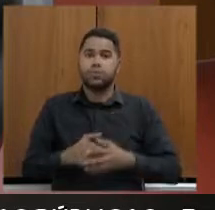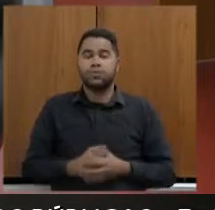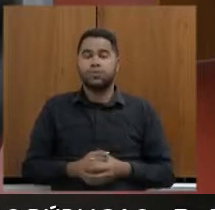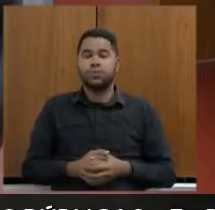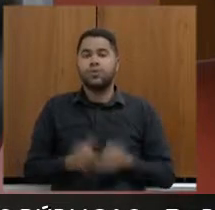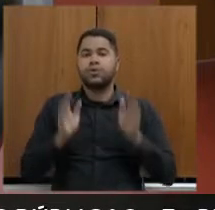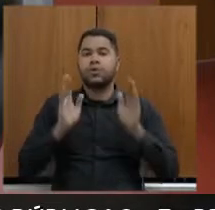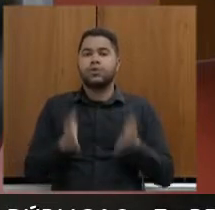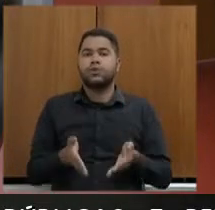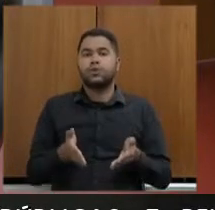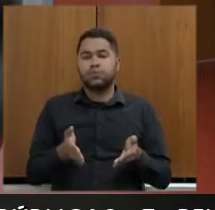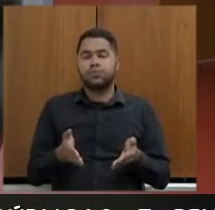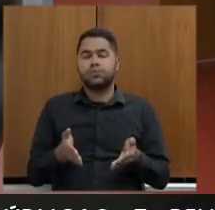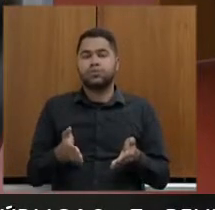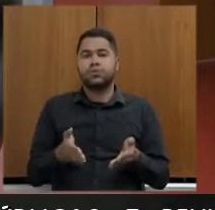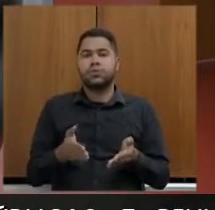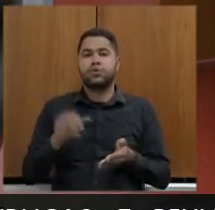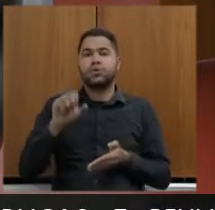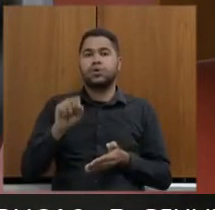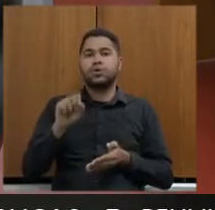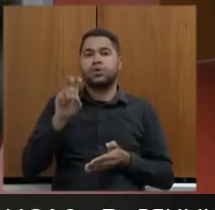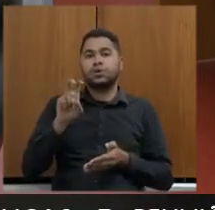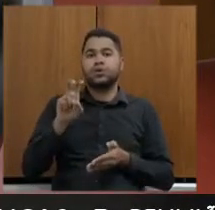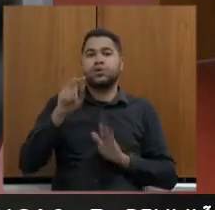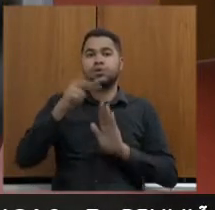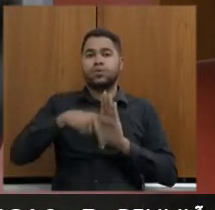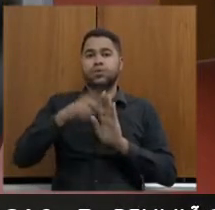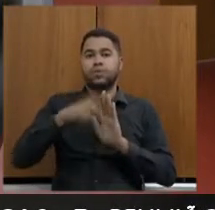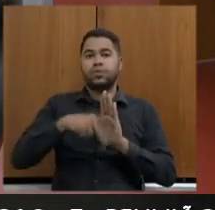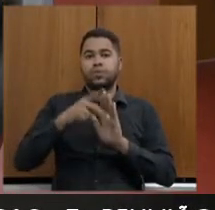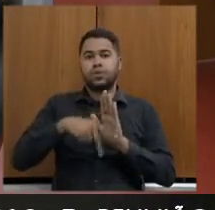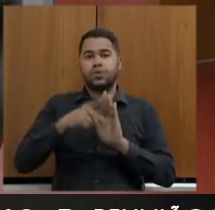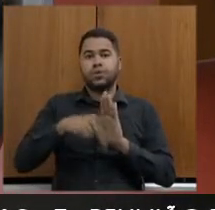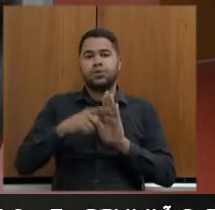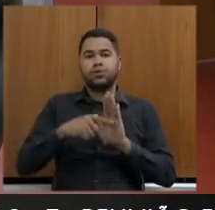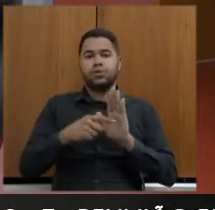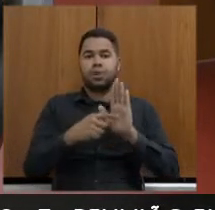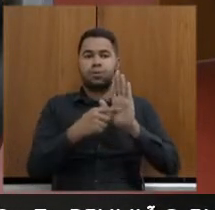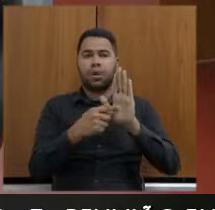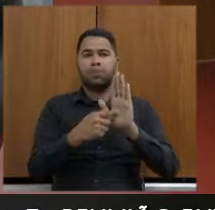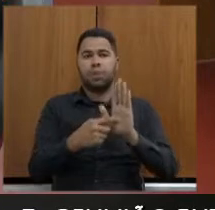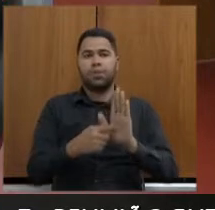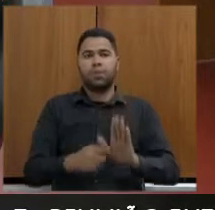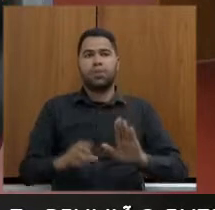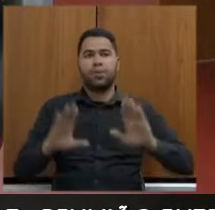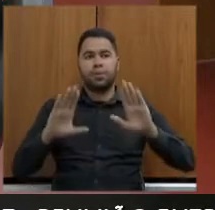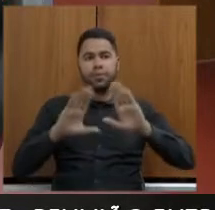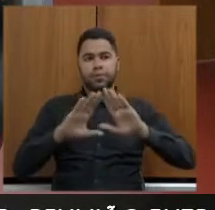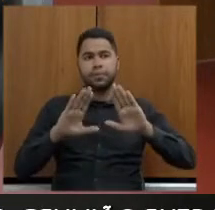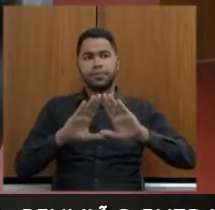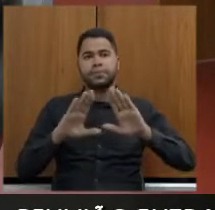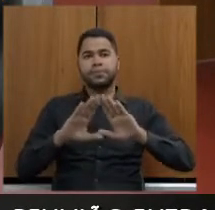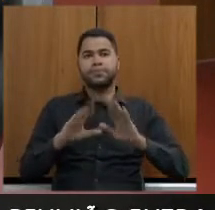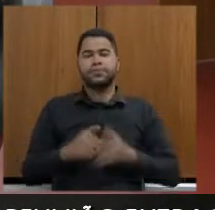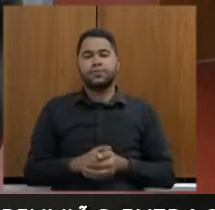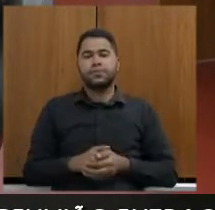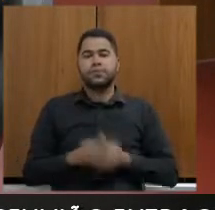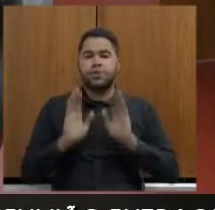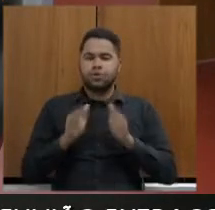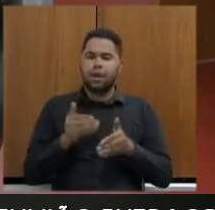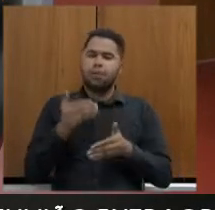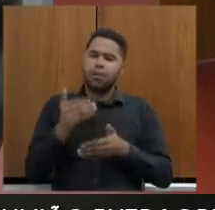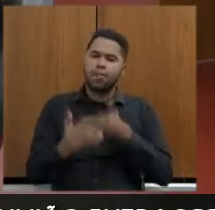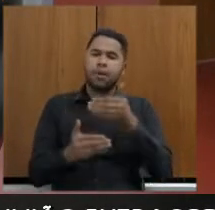já com 85% dos projetos apresentados pela Assembleia, já estão em